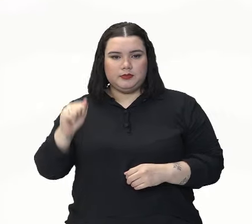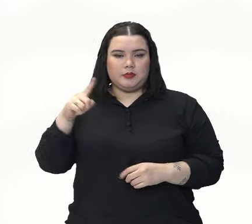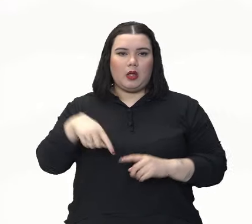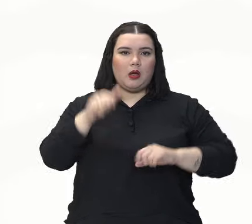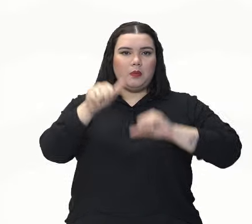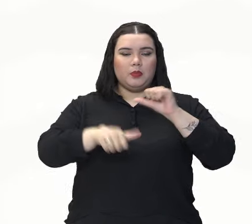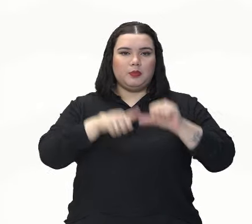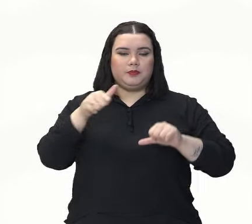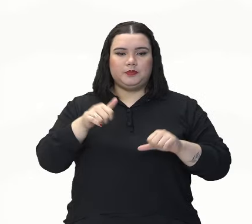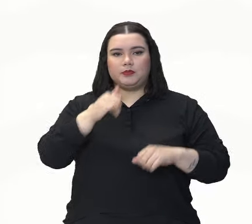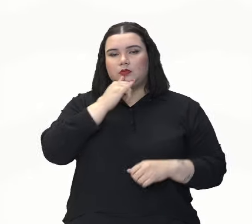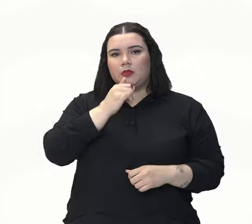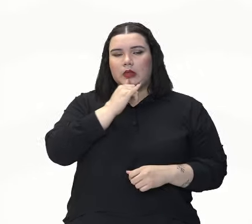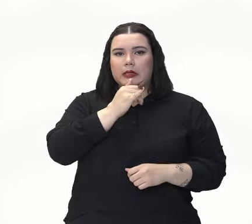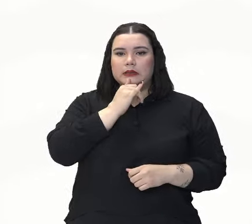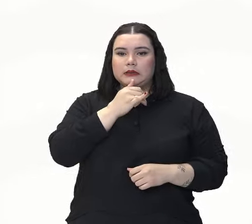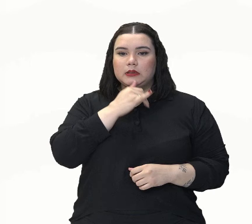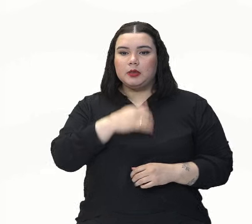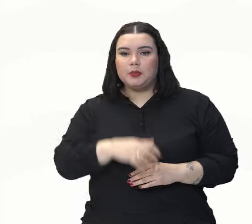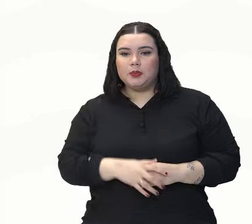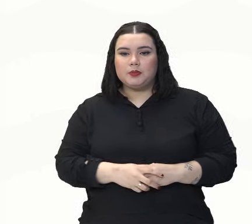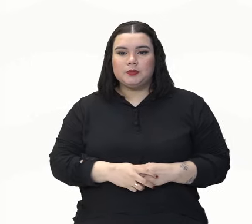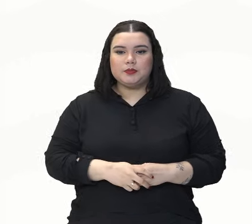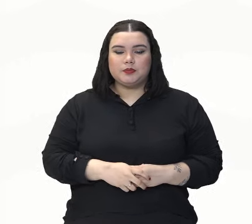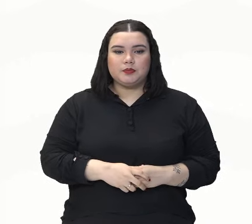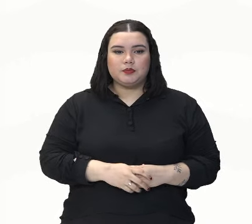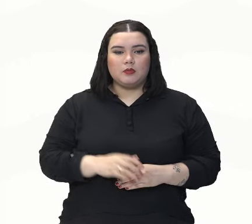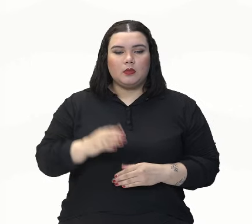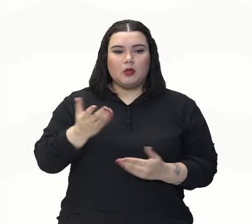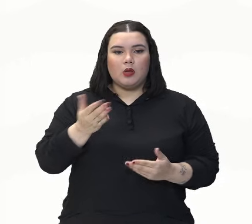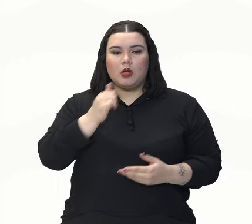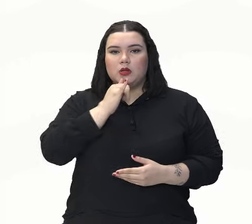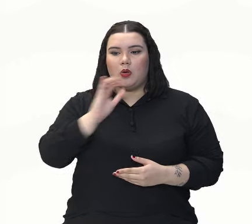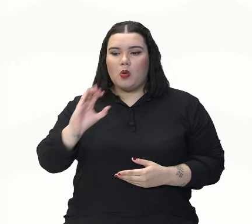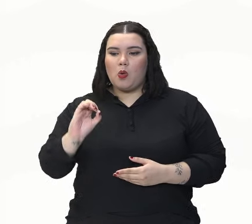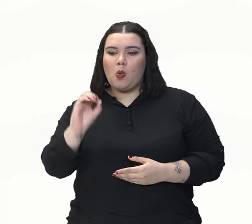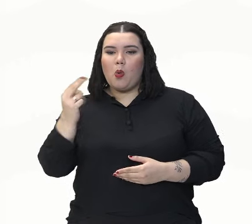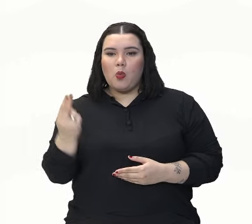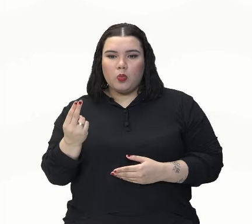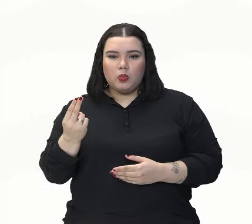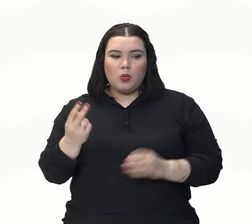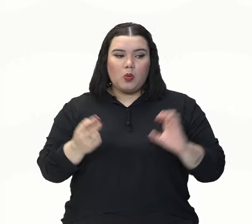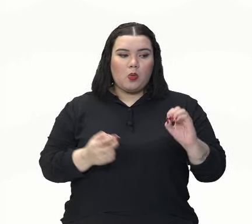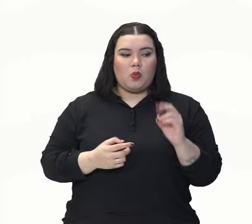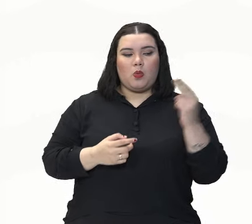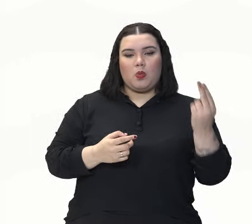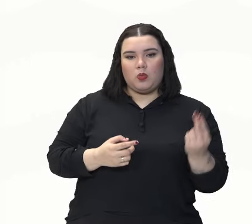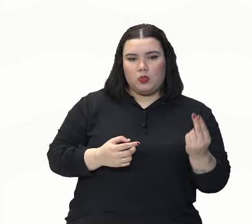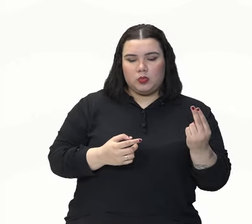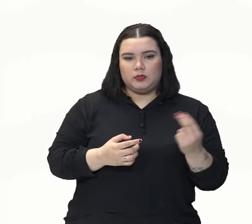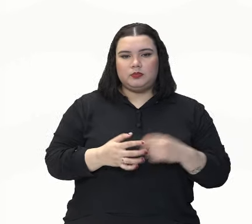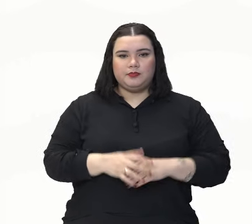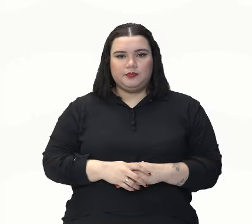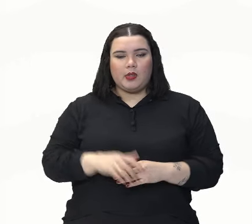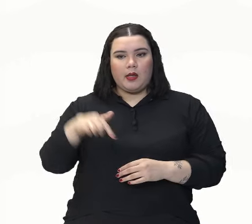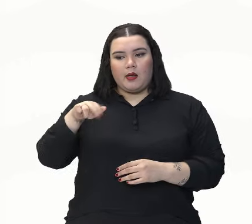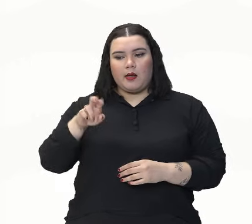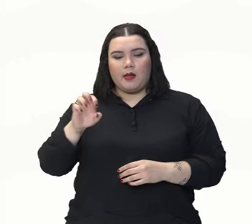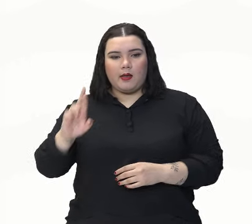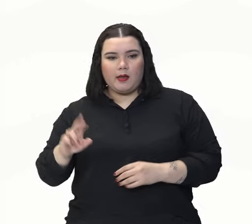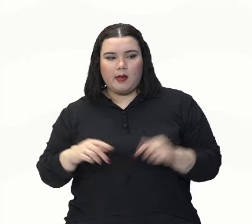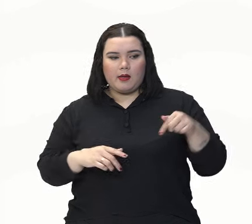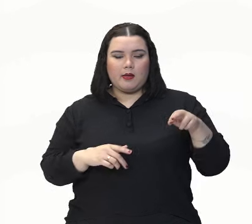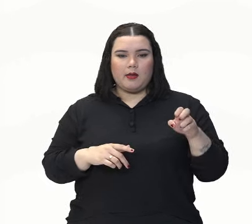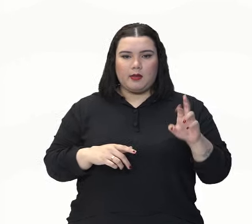Então, essa ideia de alternância, que é ou, ou, quer, quer, seja, seja. Então,